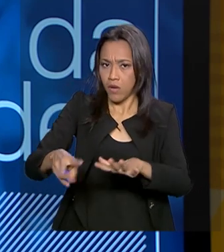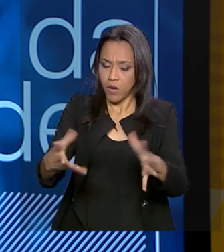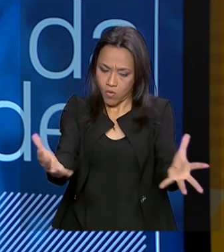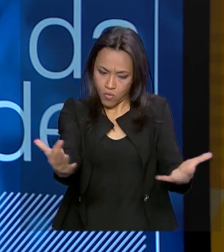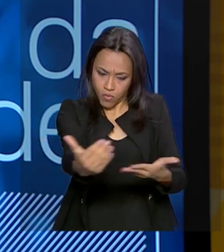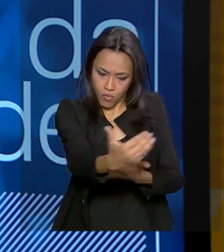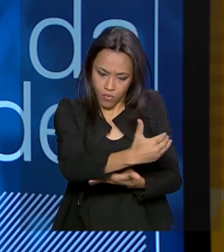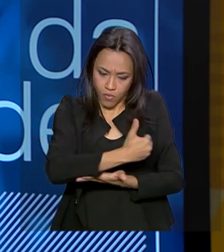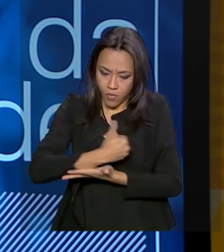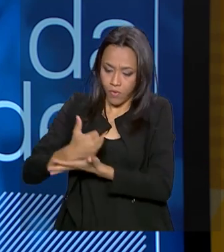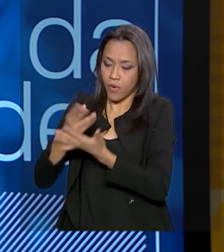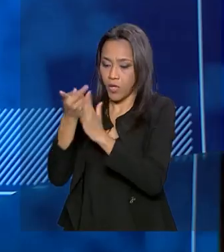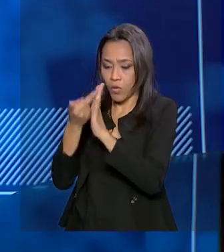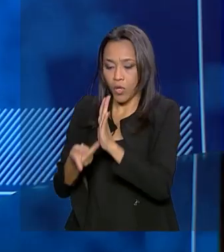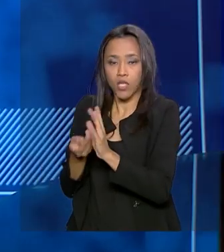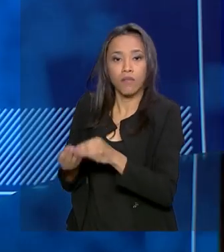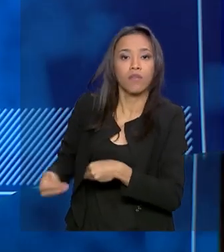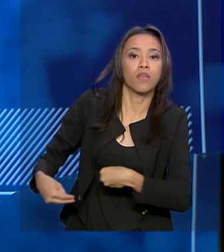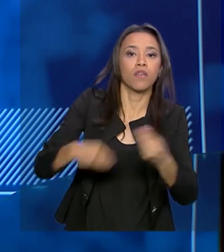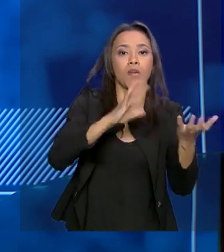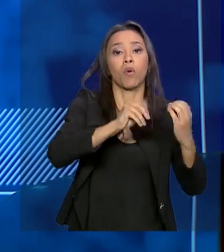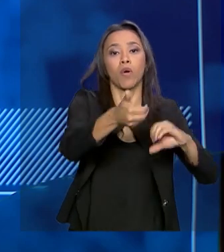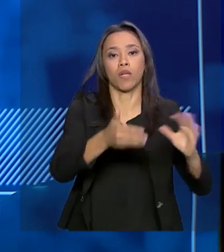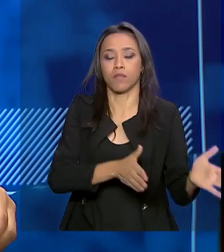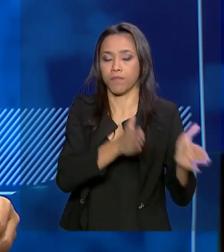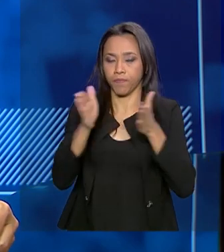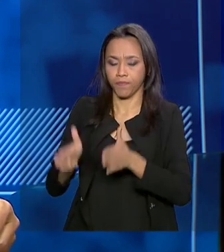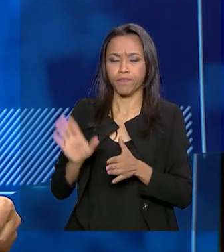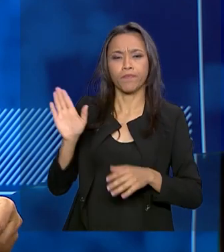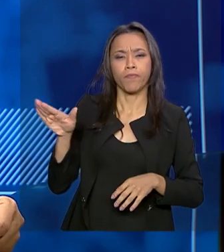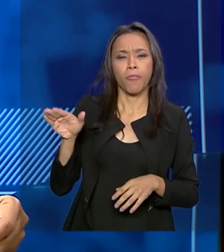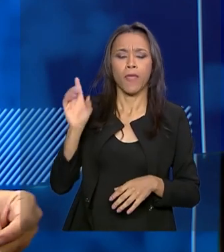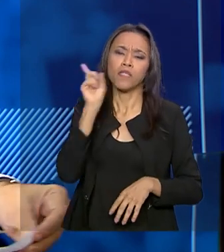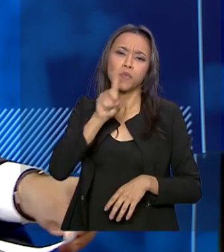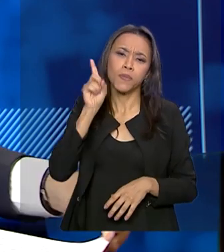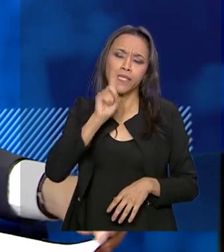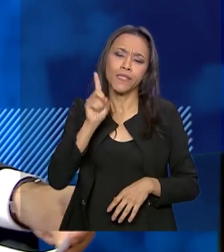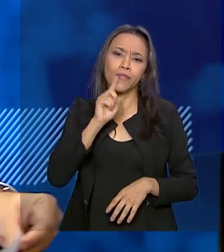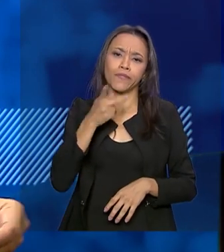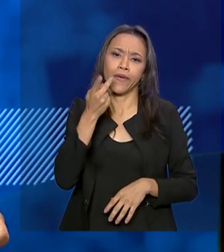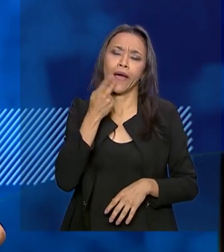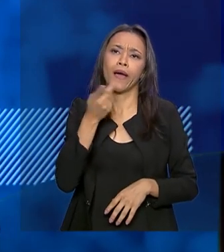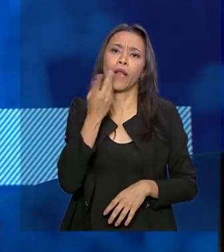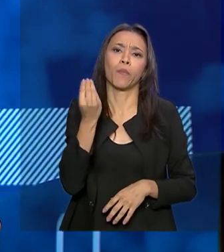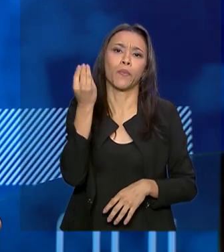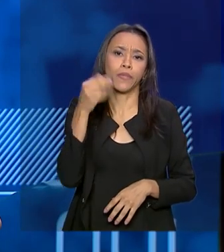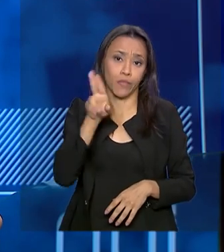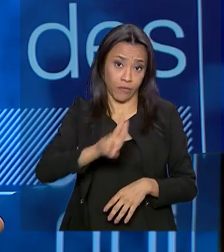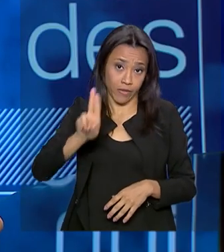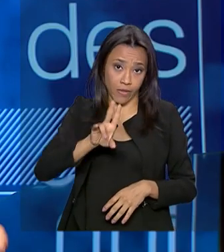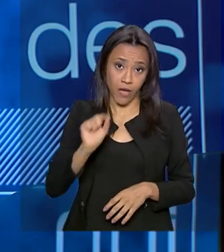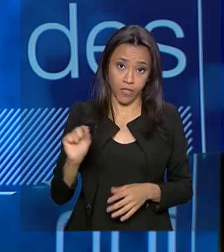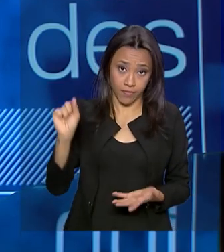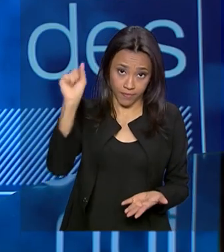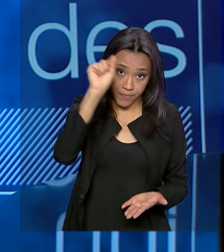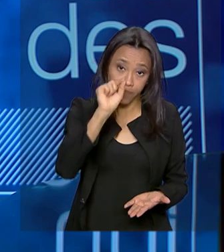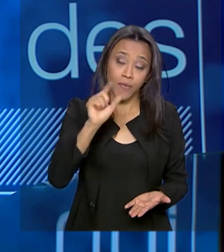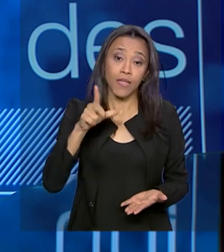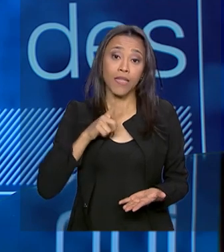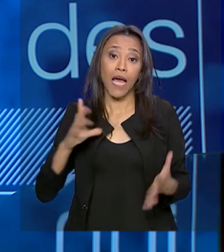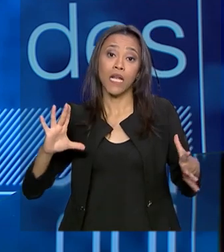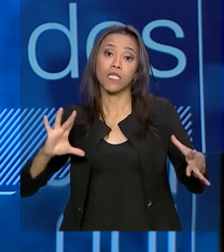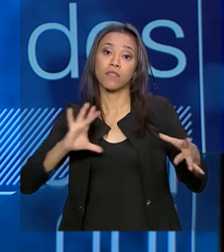projeto para o Congresso Nacional. Nos Estados Unidos, fala-se muito que as universidades, elas estão muito ligadas ao